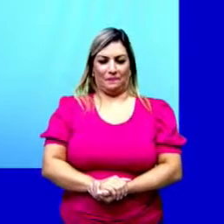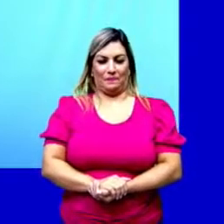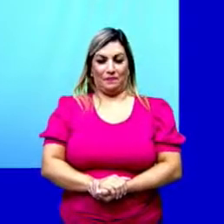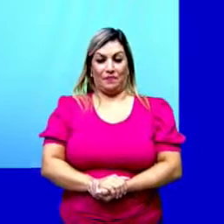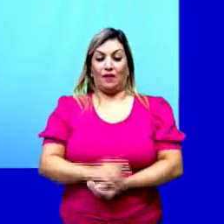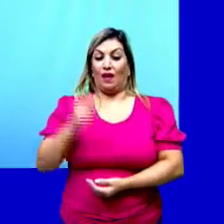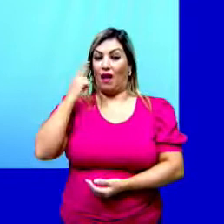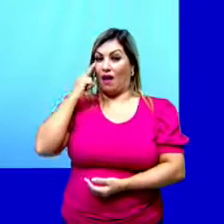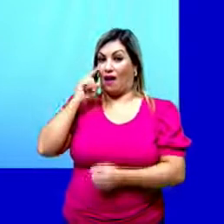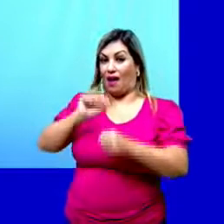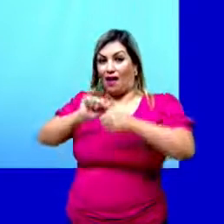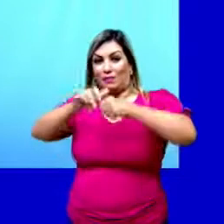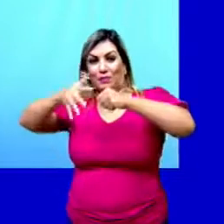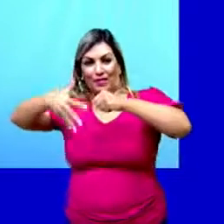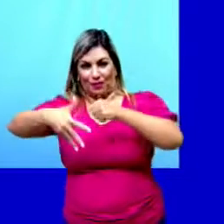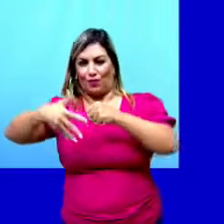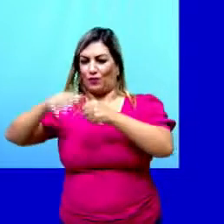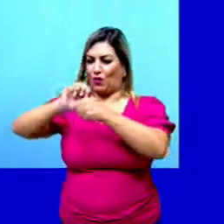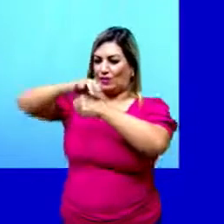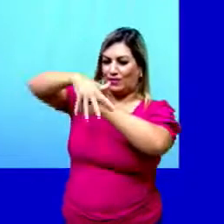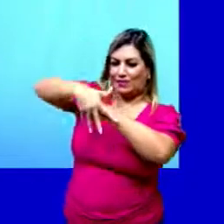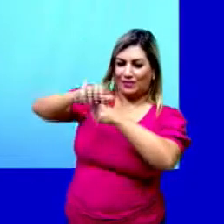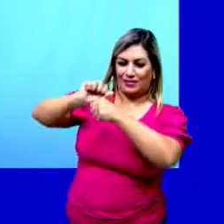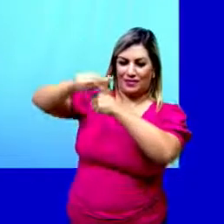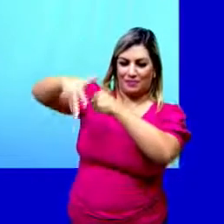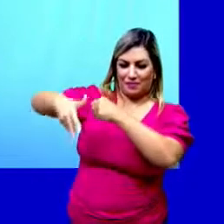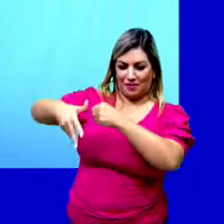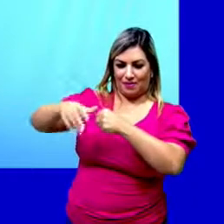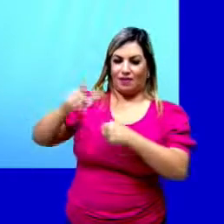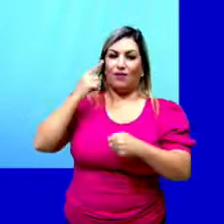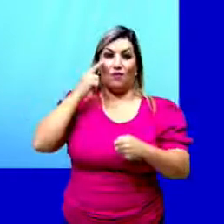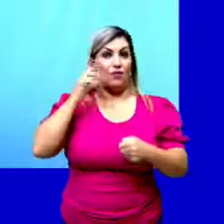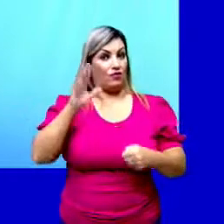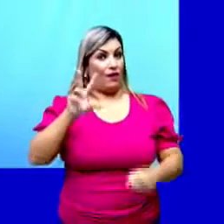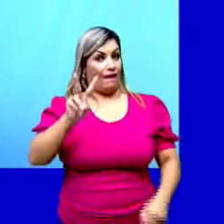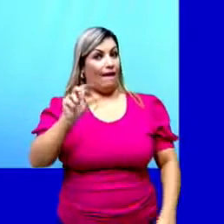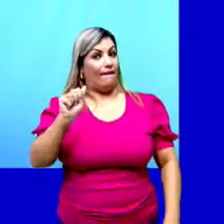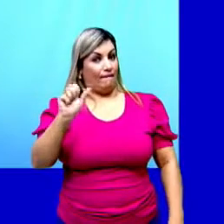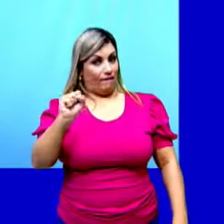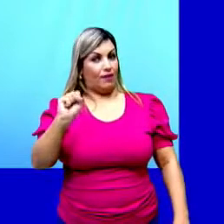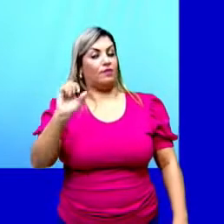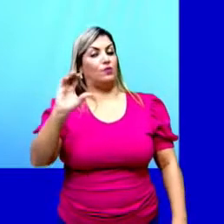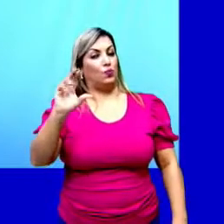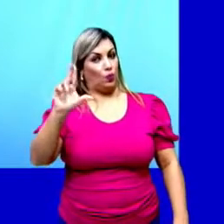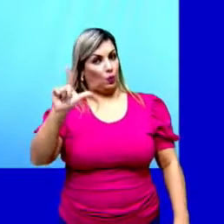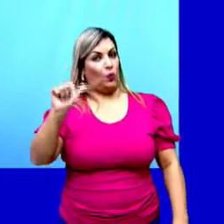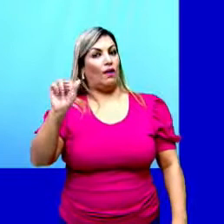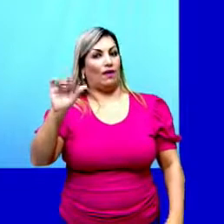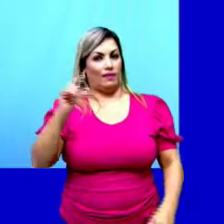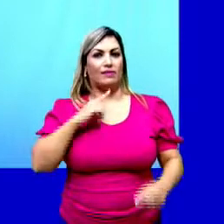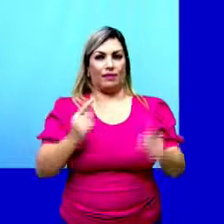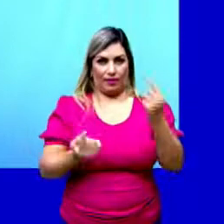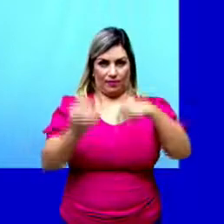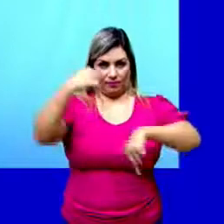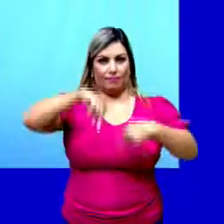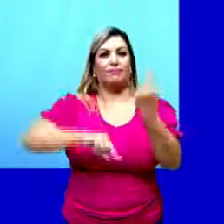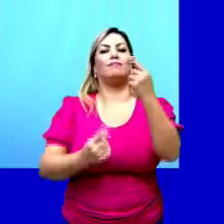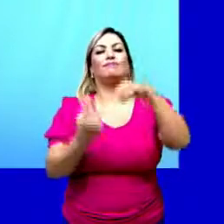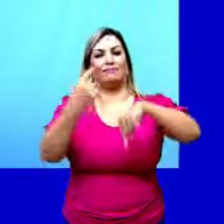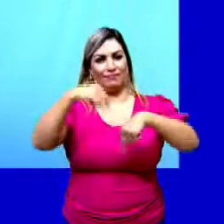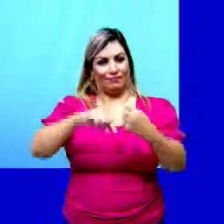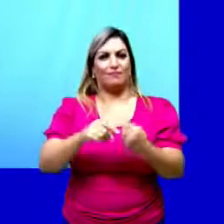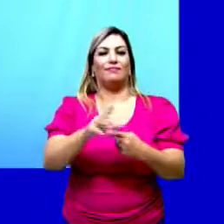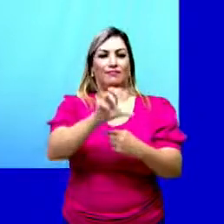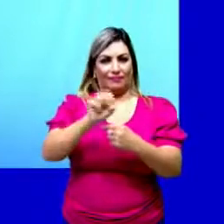As pteridófitas já são vasculares, tá? Diferentemente das briófitas, apresentam vasos